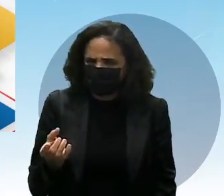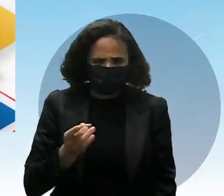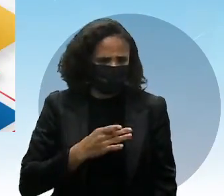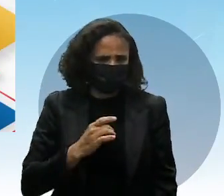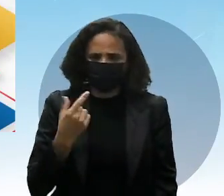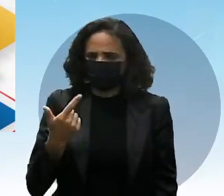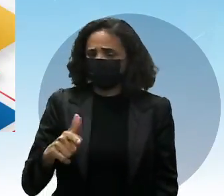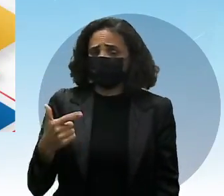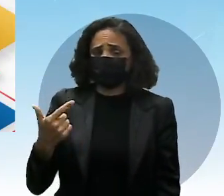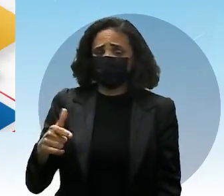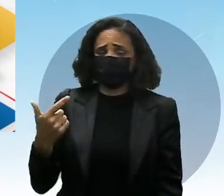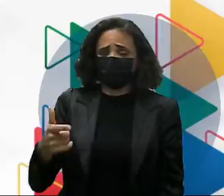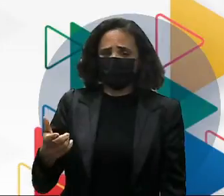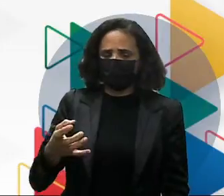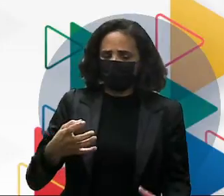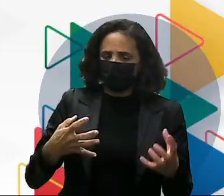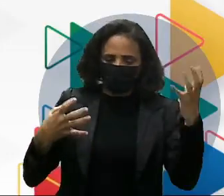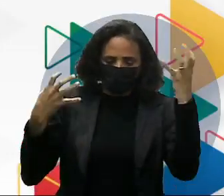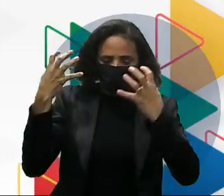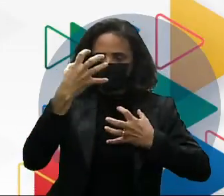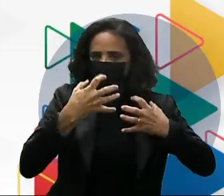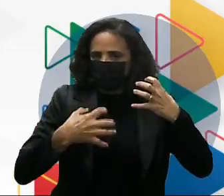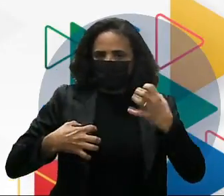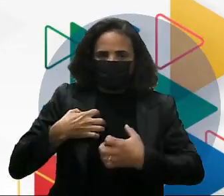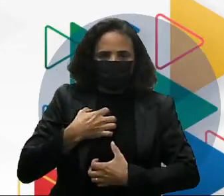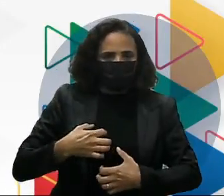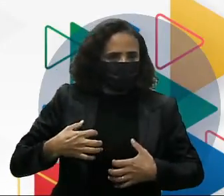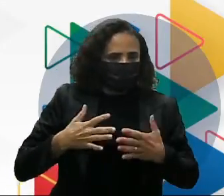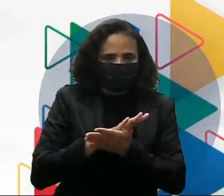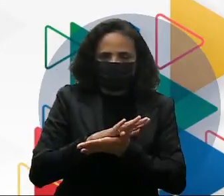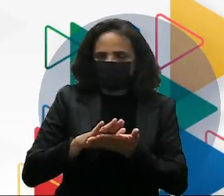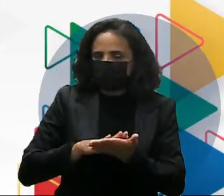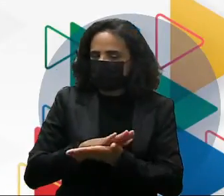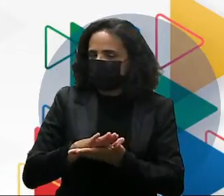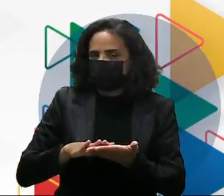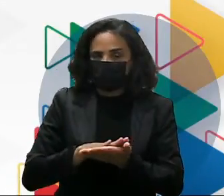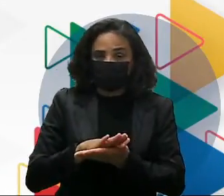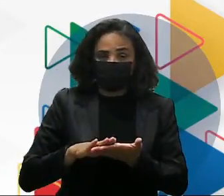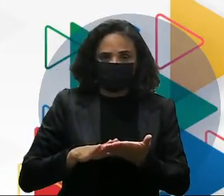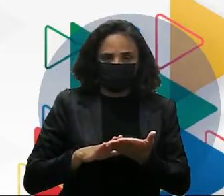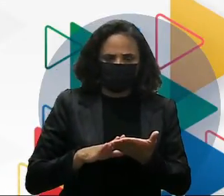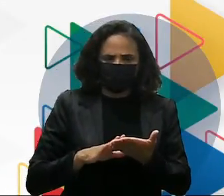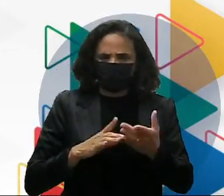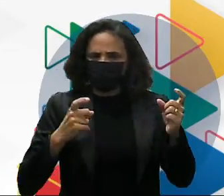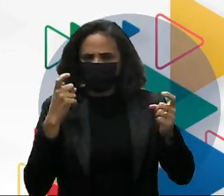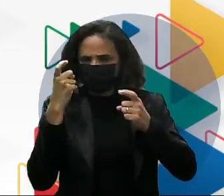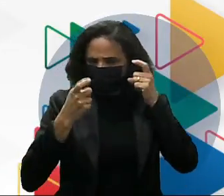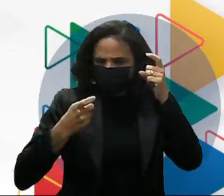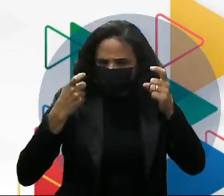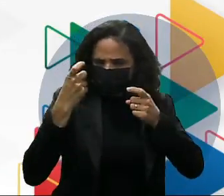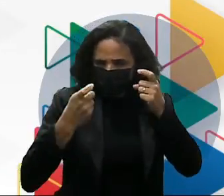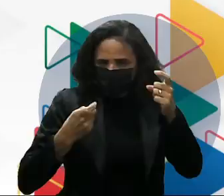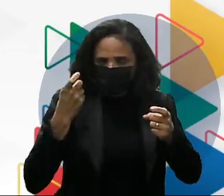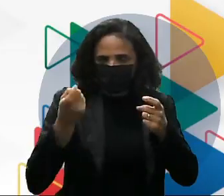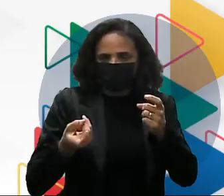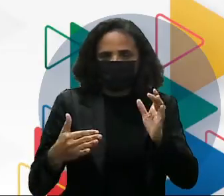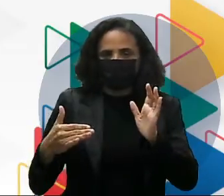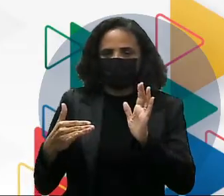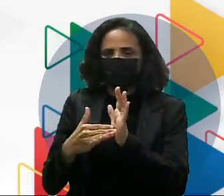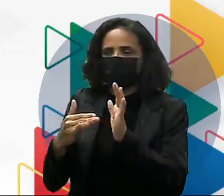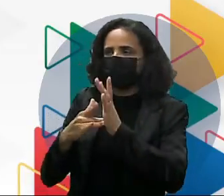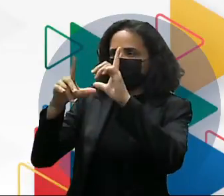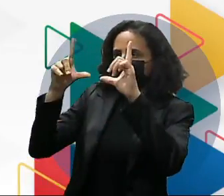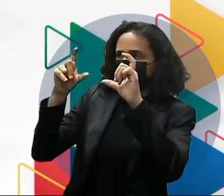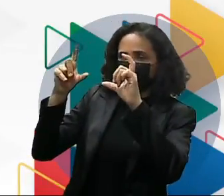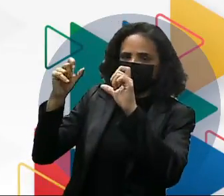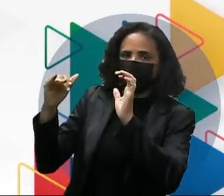nem muito menos angustiado. Se ele estivesse angustiado, ele não estaria preocupado em querer mostrar o seu último registro.